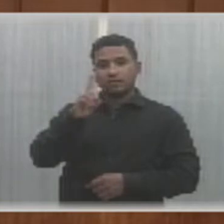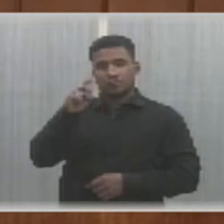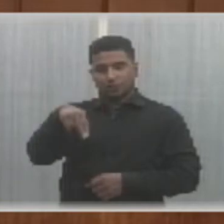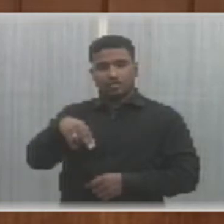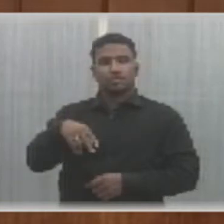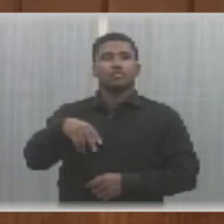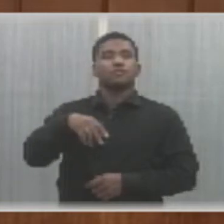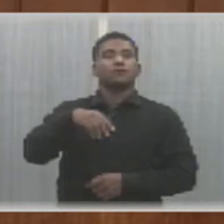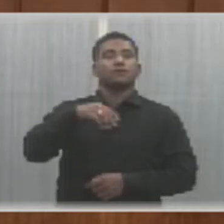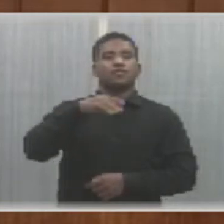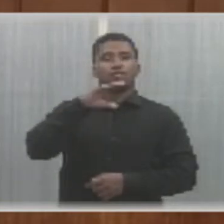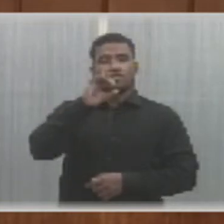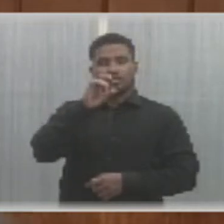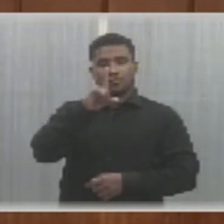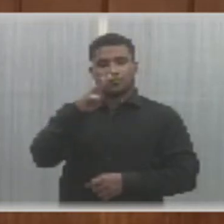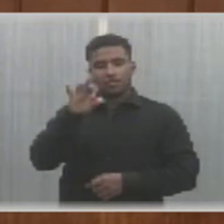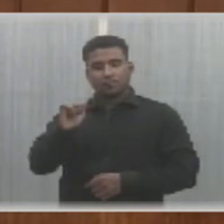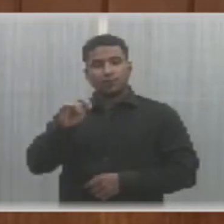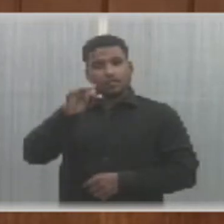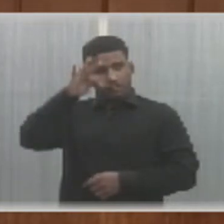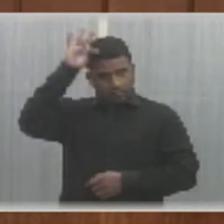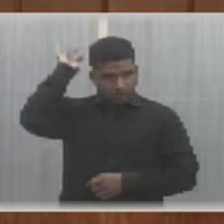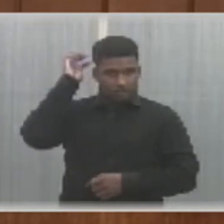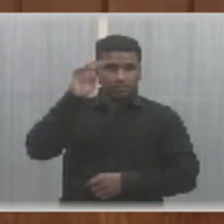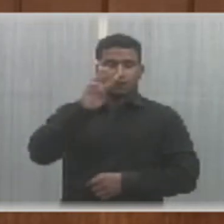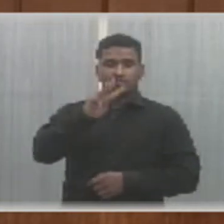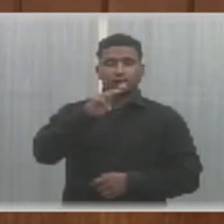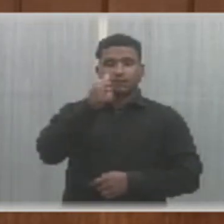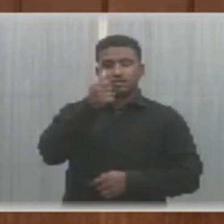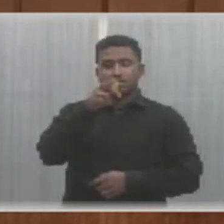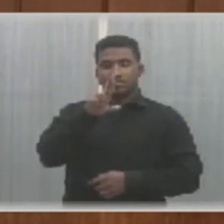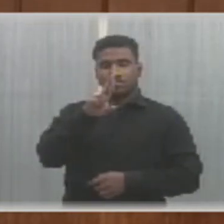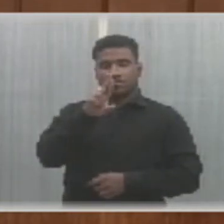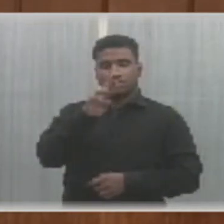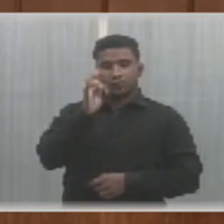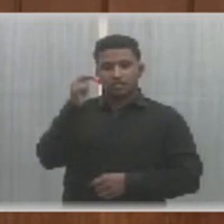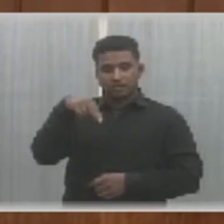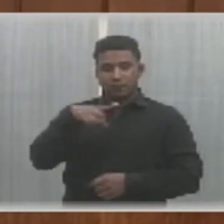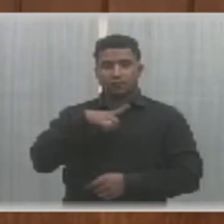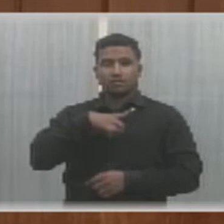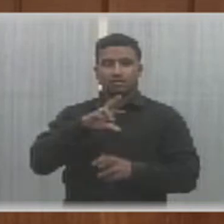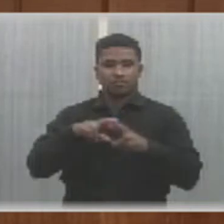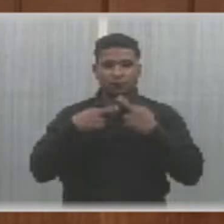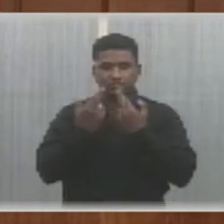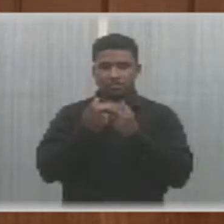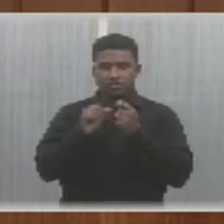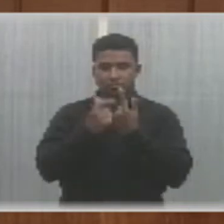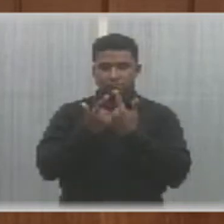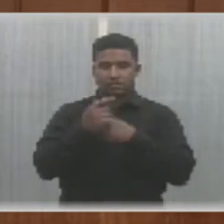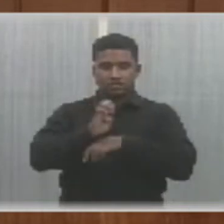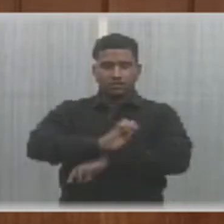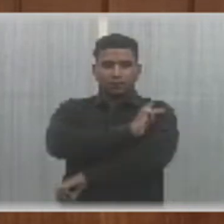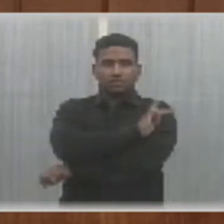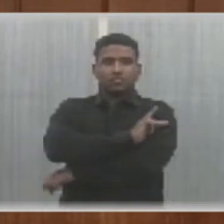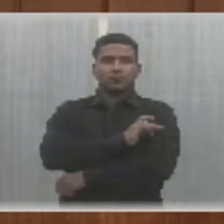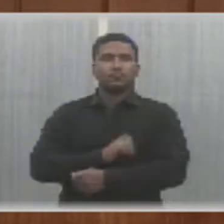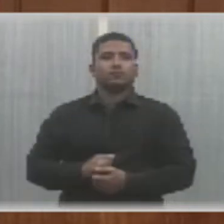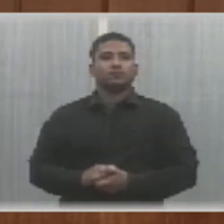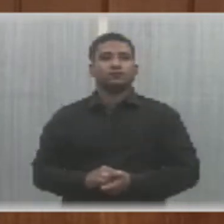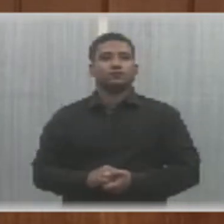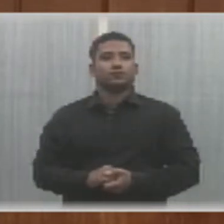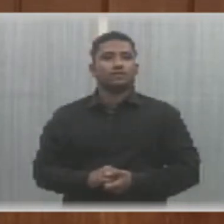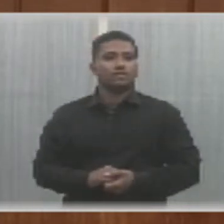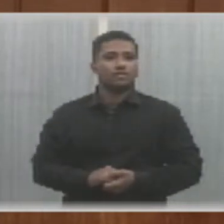Oliveira Neto, Pablo Santos, Temístocles Filho e Varton Lacerda, realizou-se a 32ª sessão ordinária da 4ª